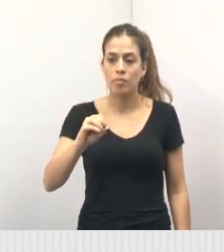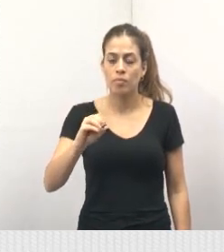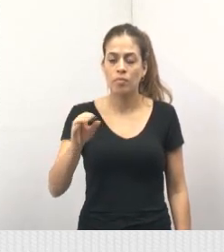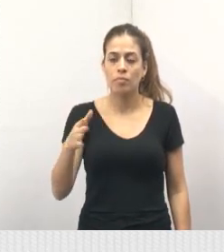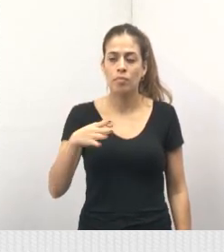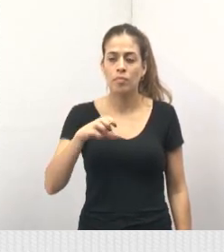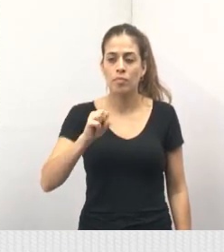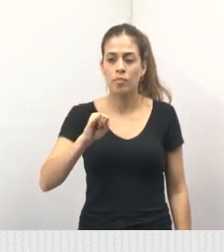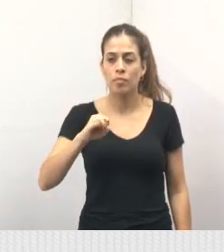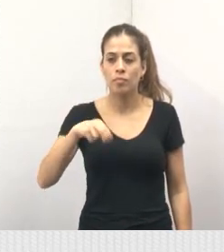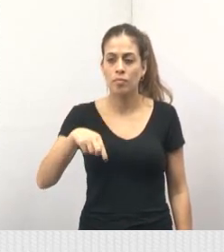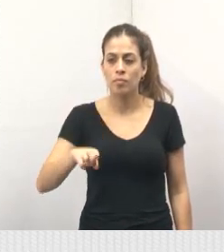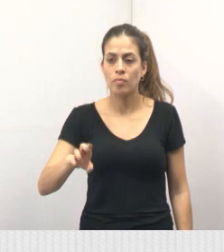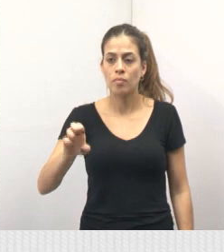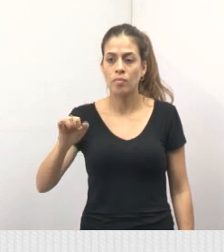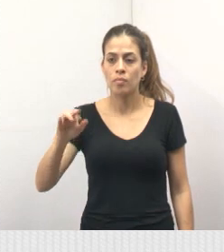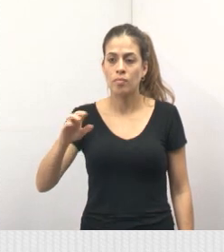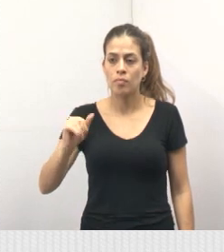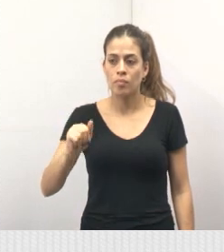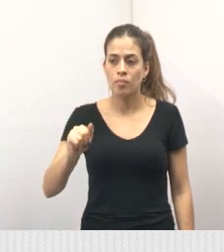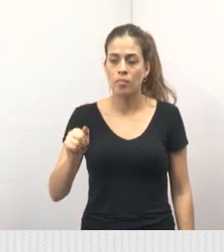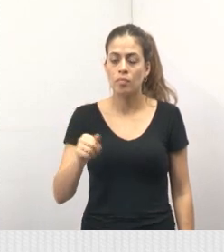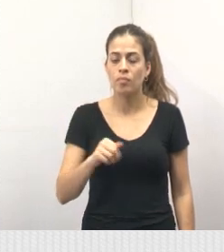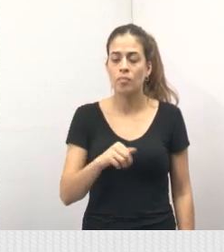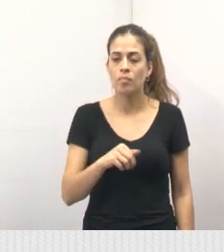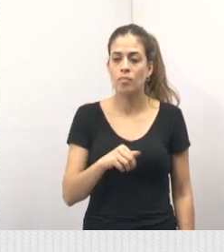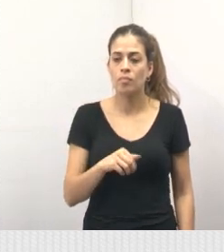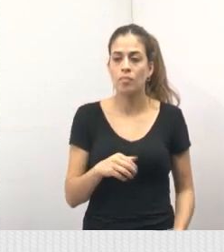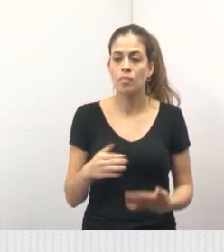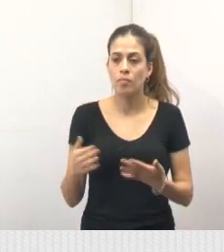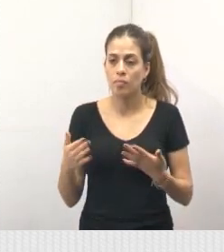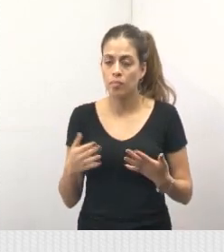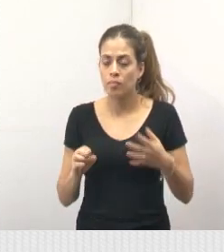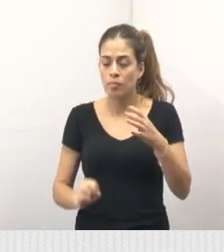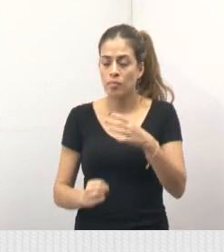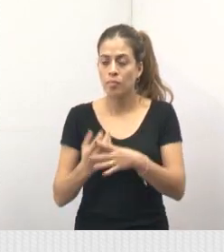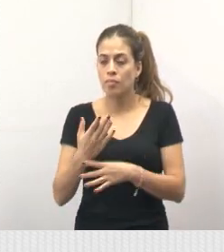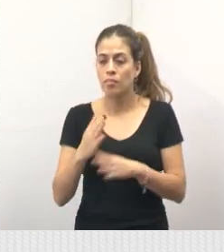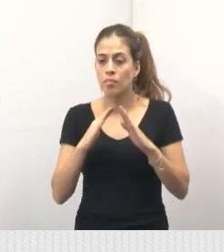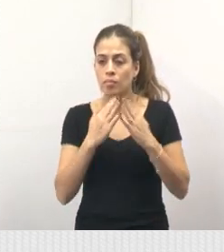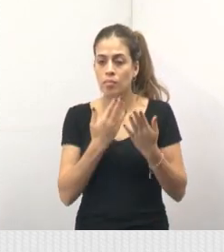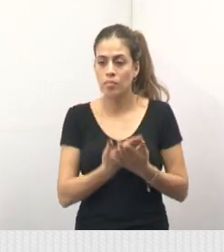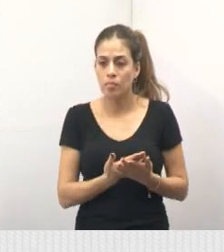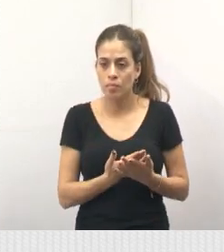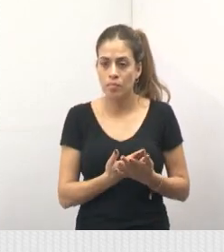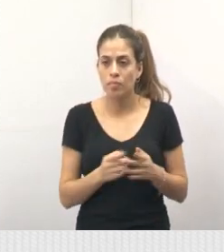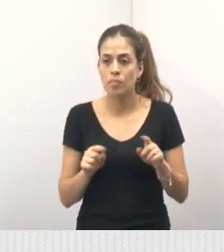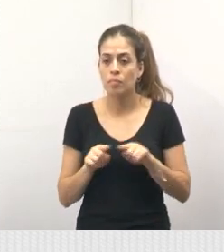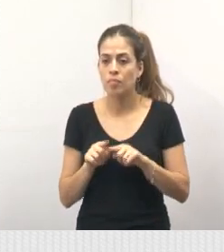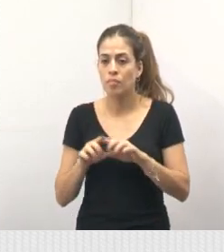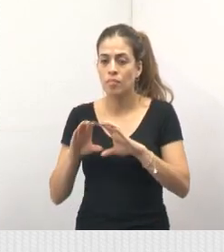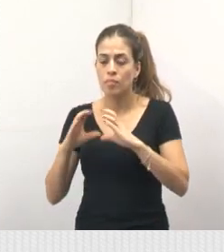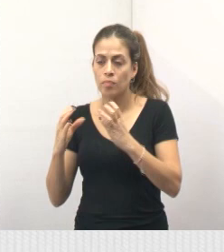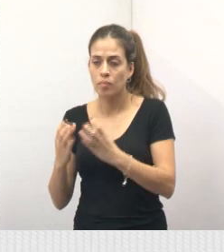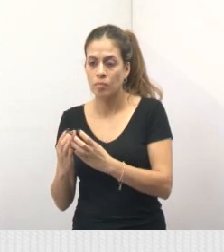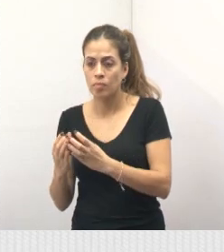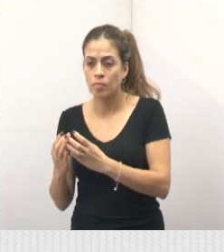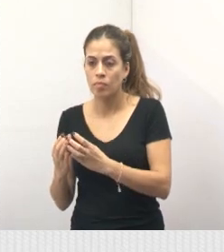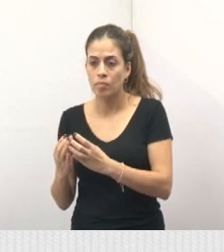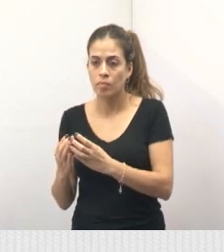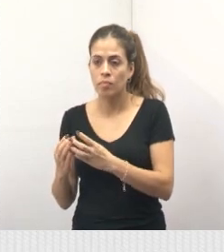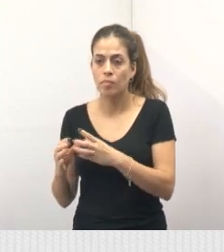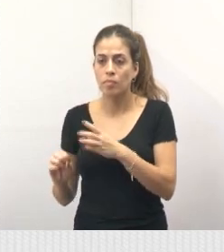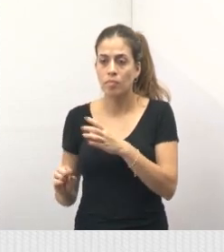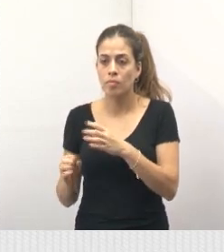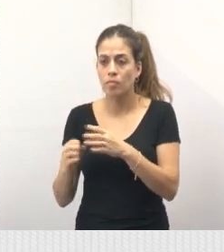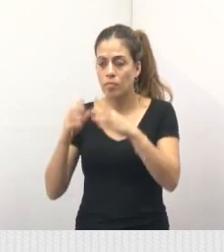Doméstica de Nossa Senhora do Amparo, e da congregação das irmãs franciscanas de Nossa Senhora do Amparo, lá em